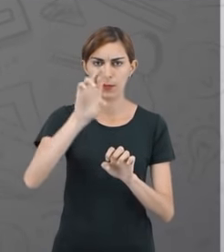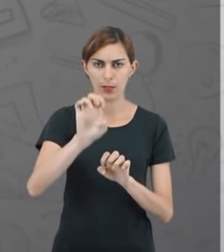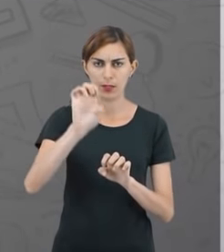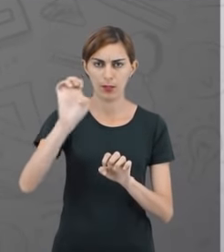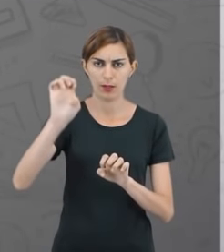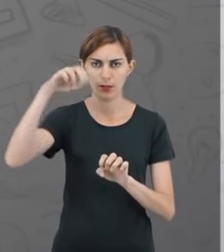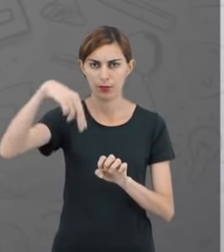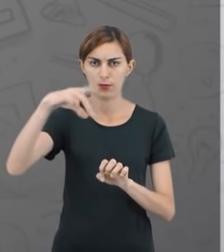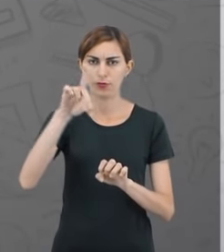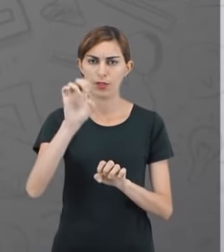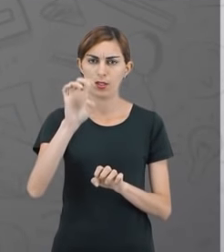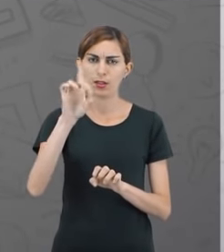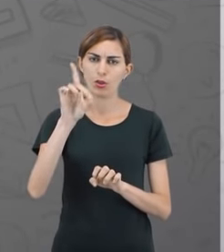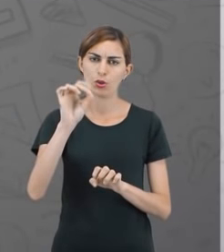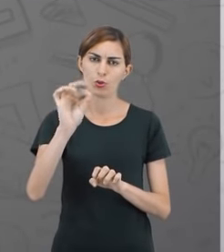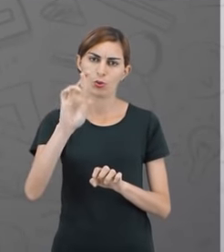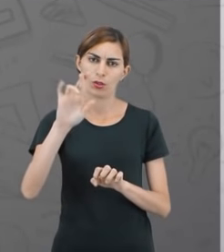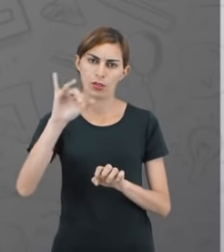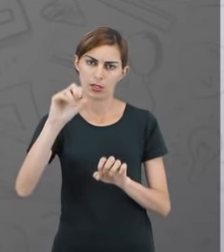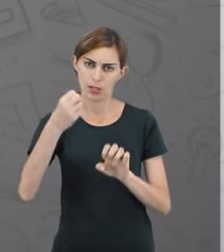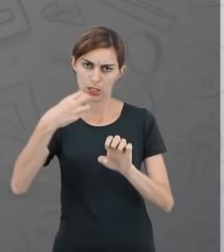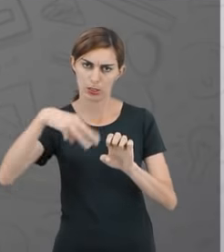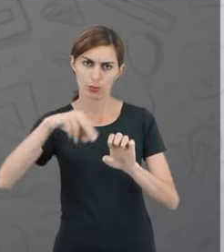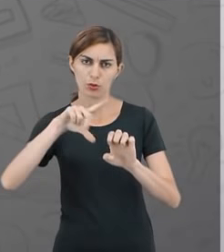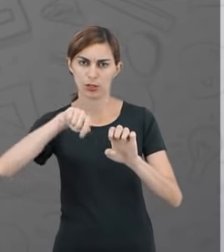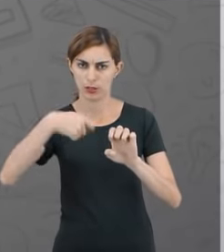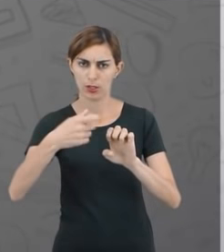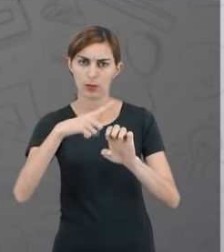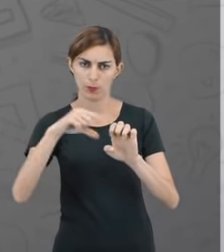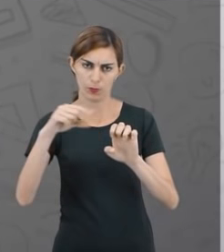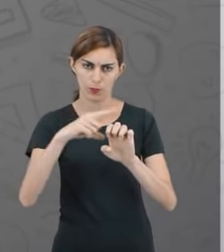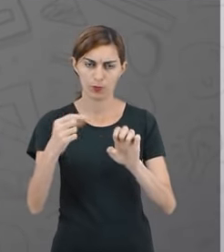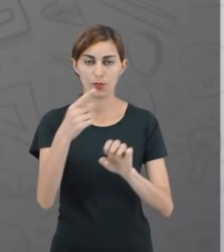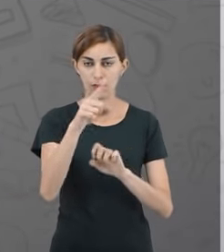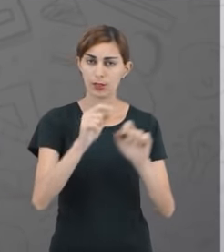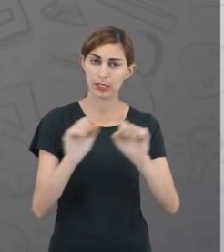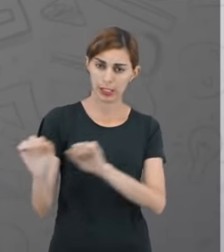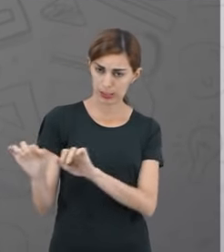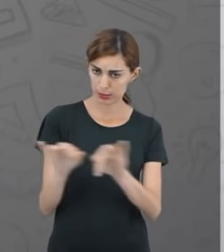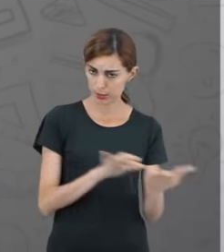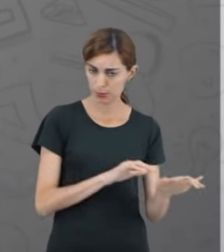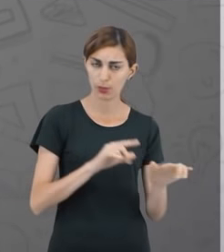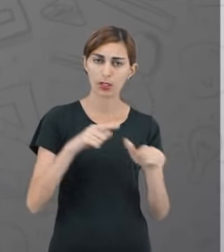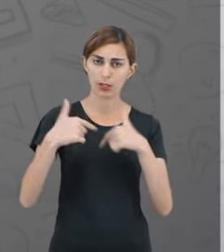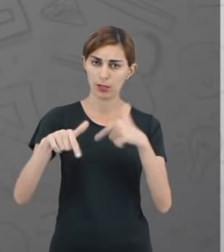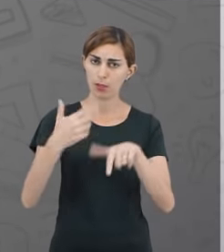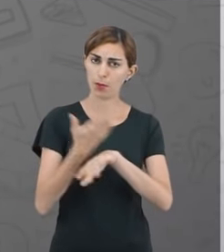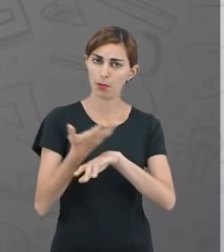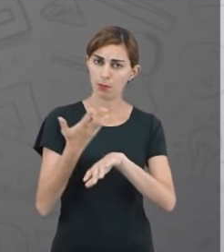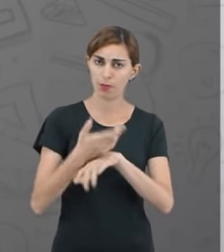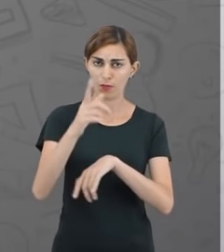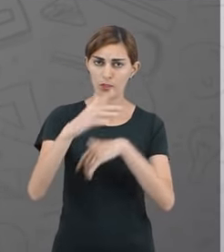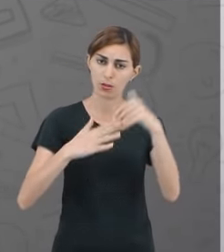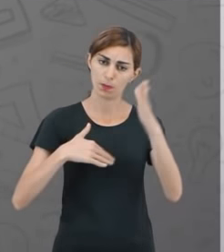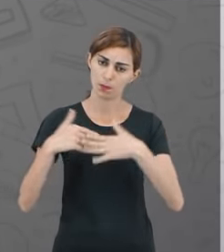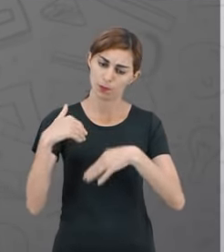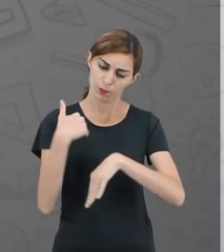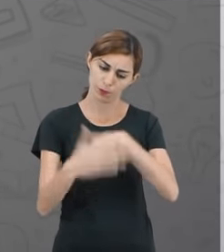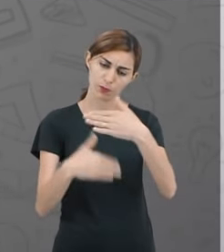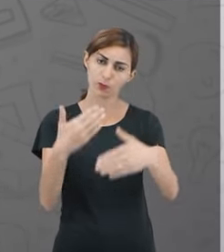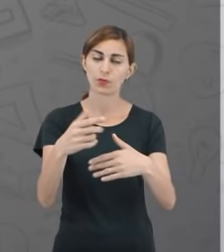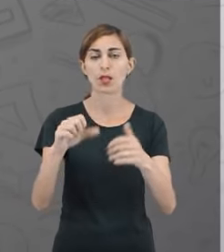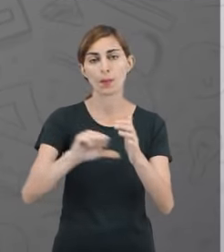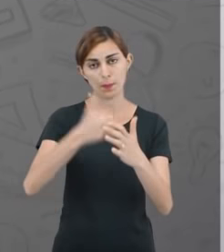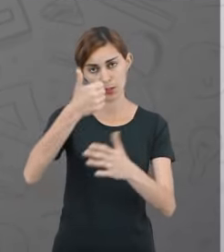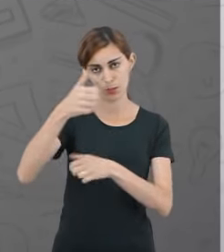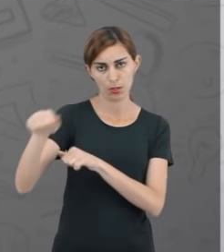de duração de duas semanas, certo? E a cada semana nós trabalhamos uma competência para você desenvolver. Na primeira